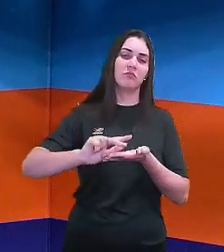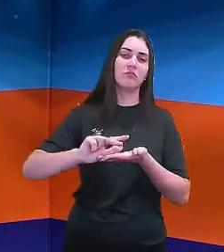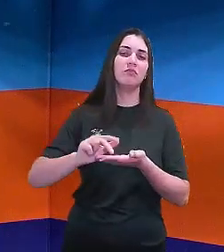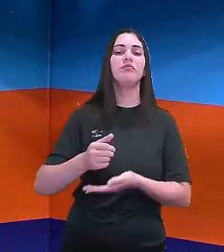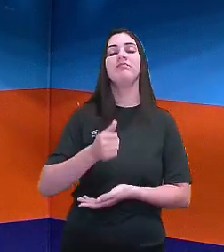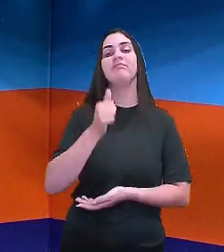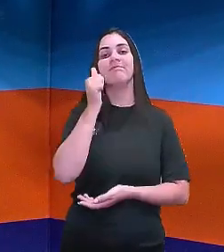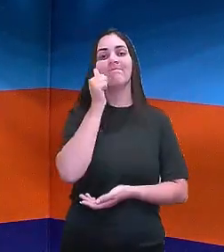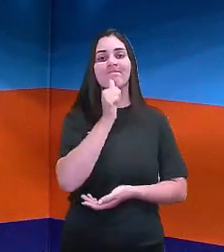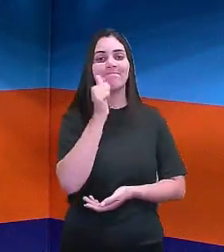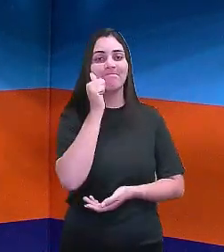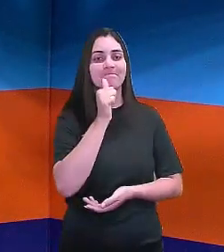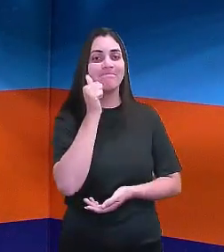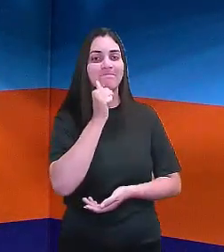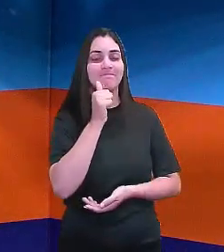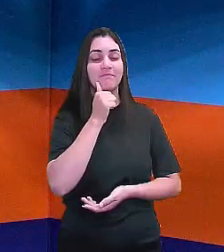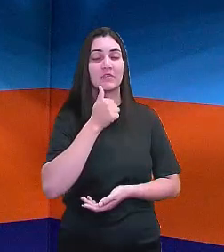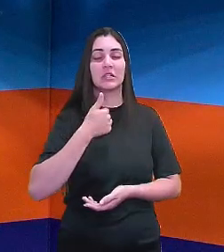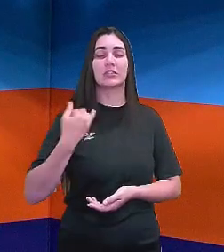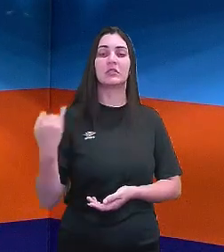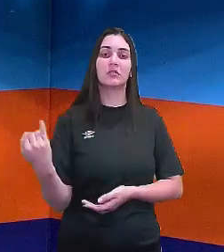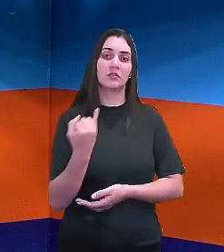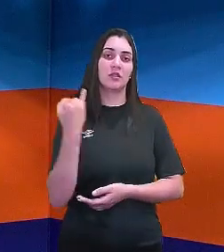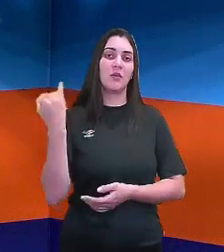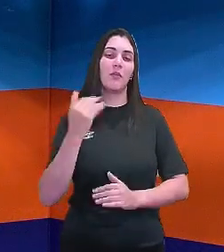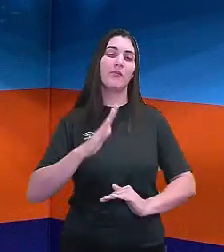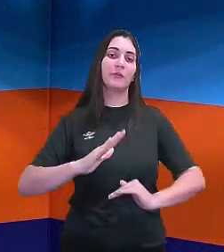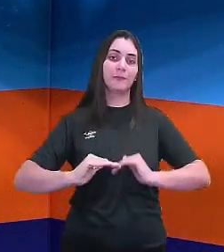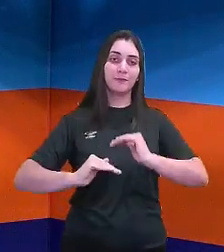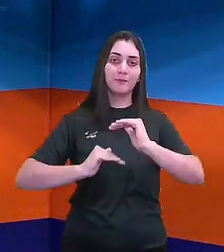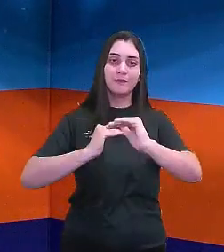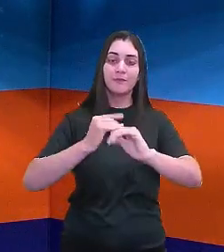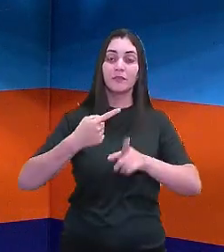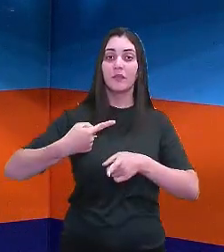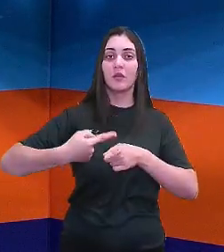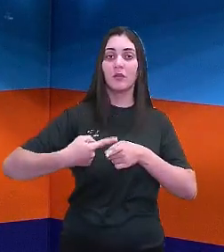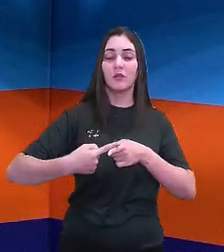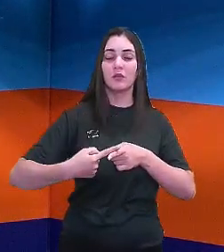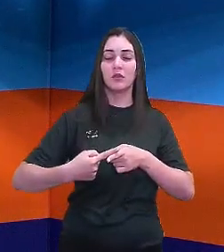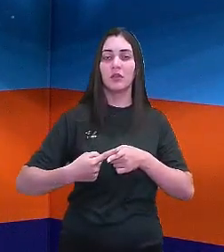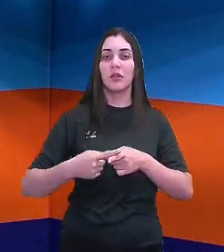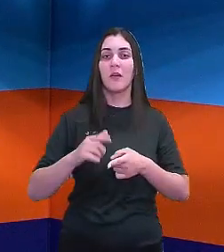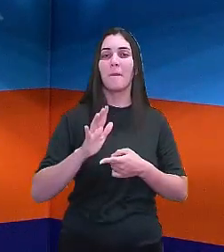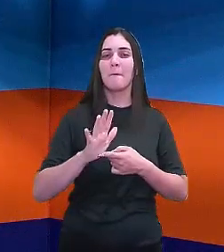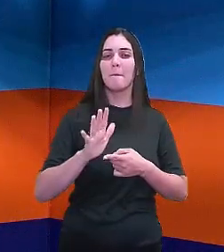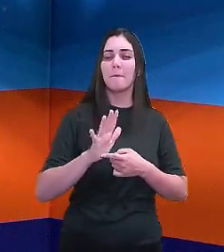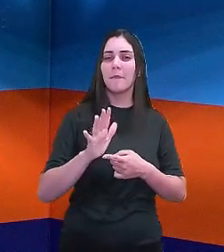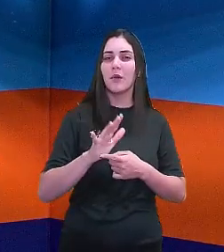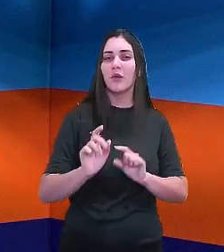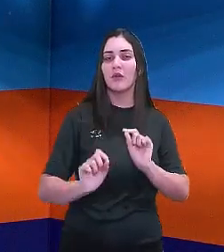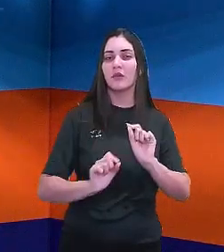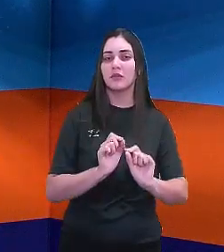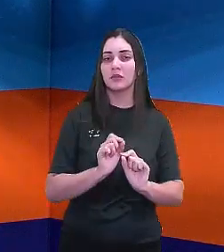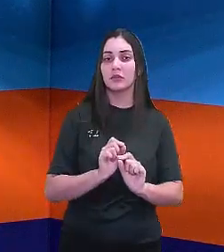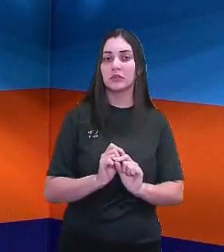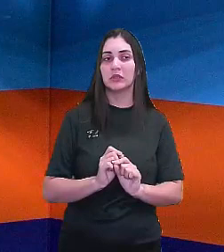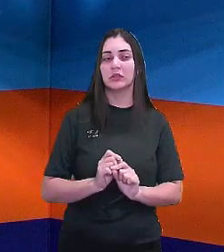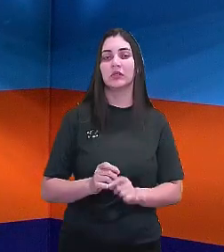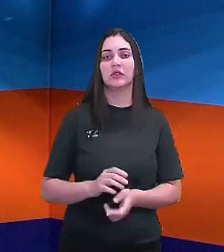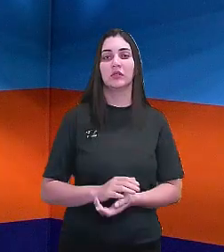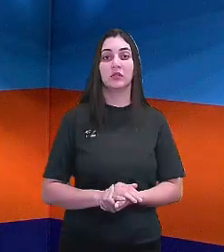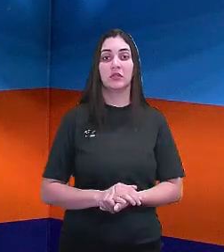que foram importantíssimas nesse processo. Por quê? Porque desencadearam, durante